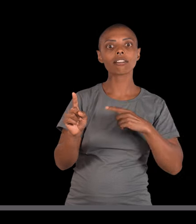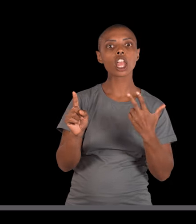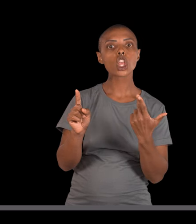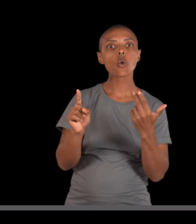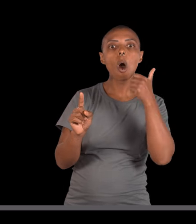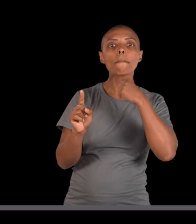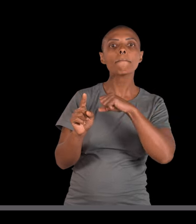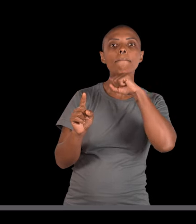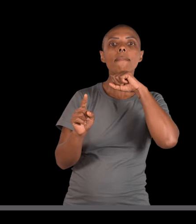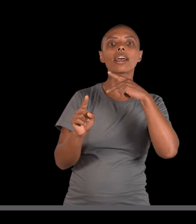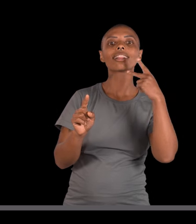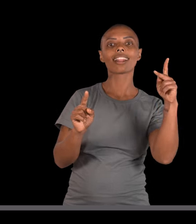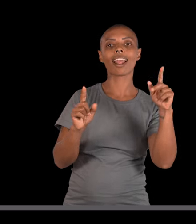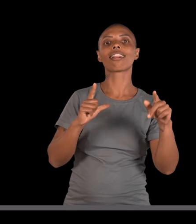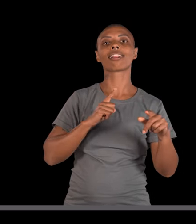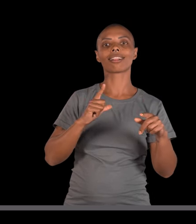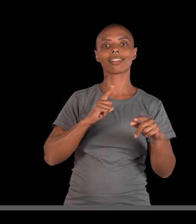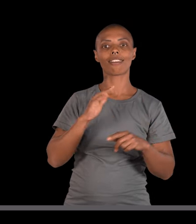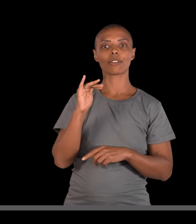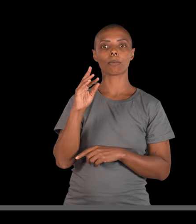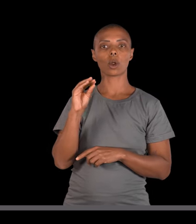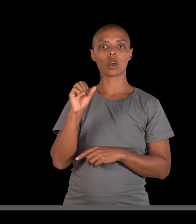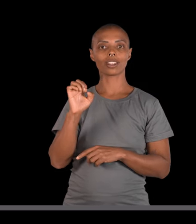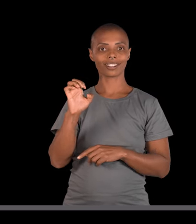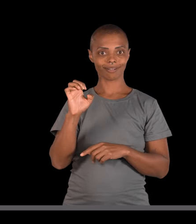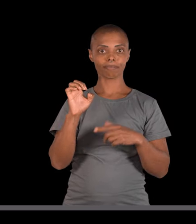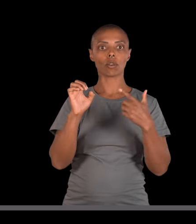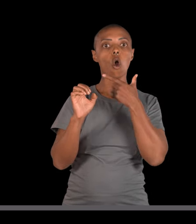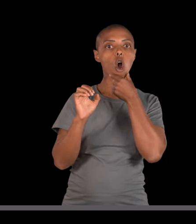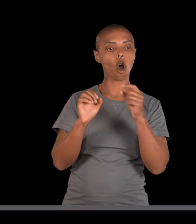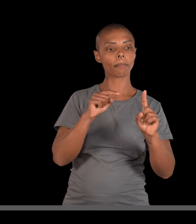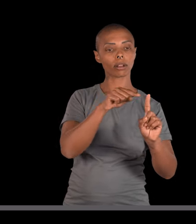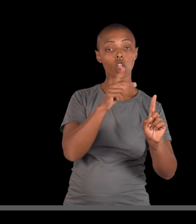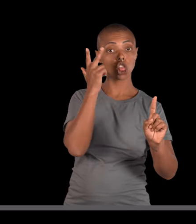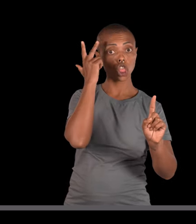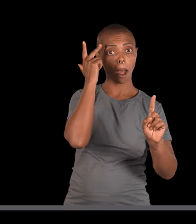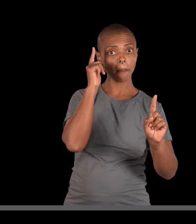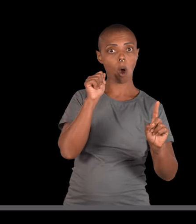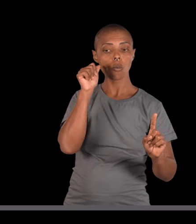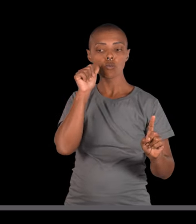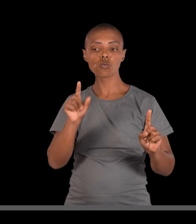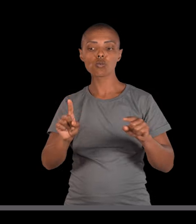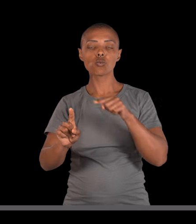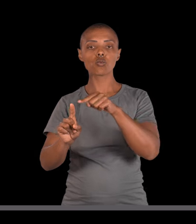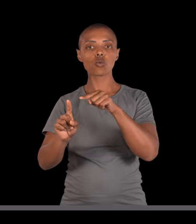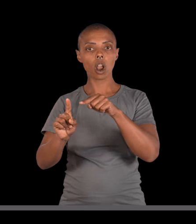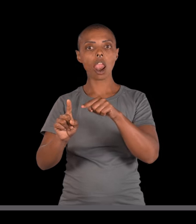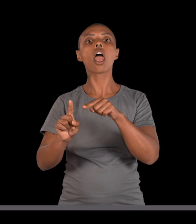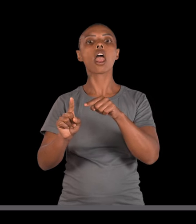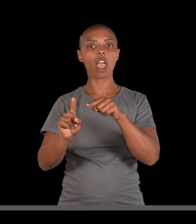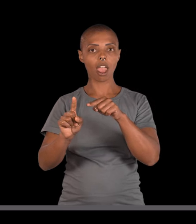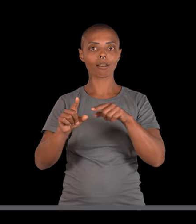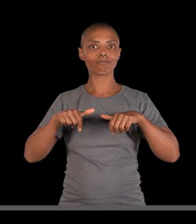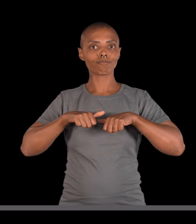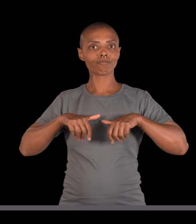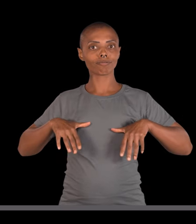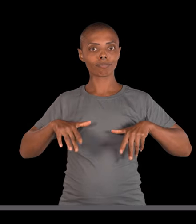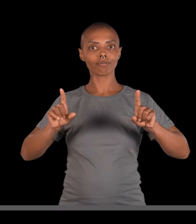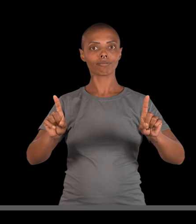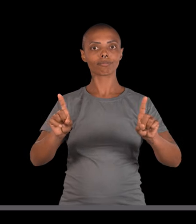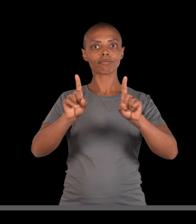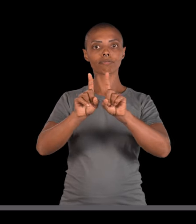apresenta o mesmo problema da mãe dele, então ele casou com uma mulher que também tem